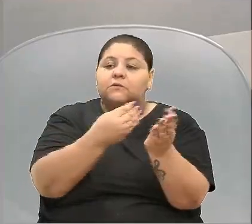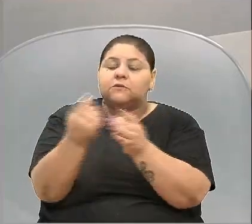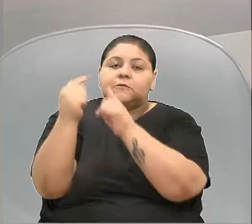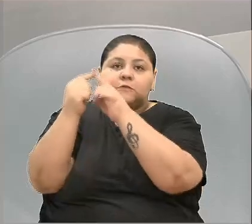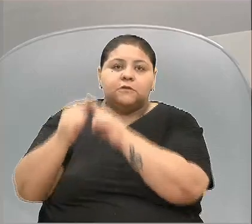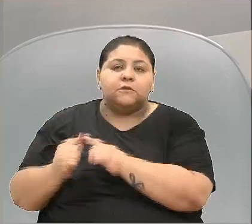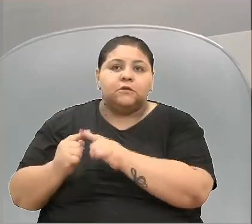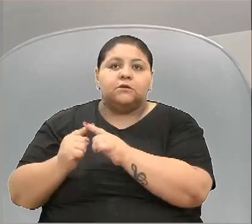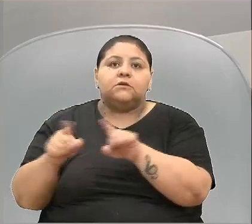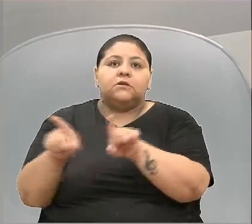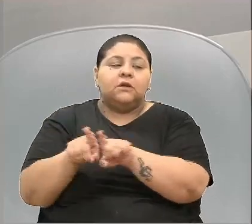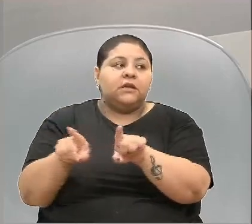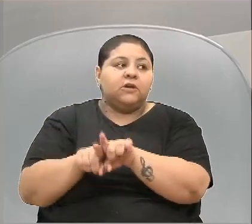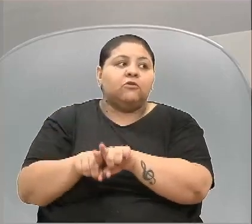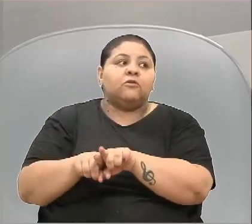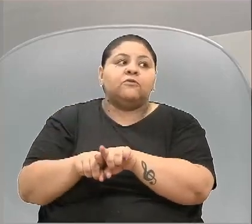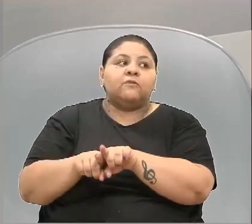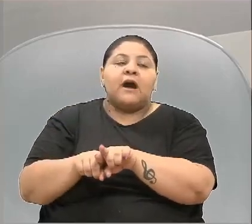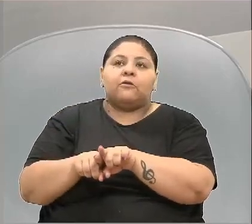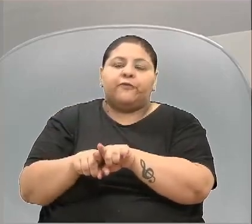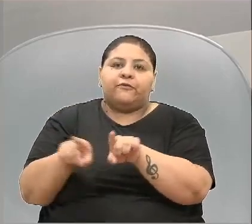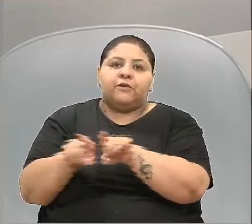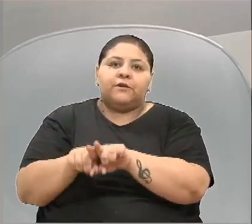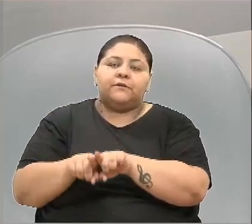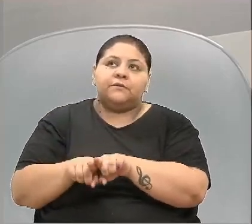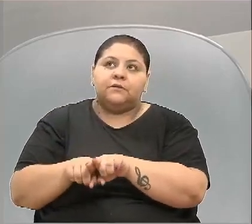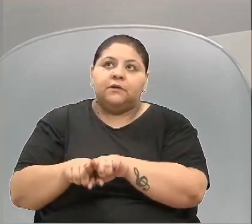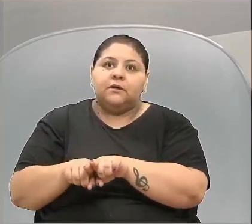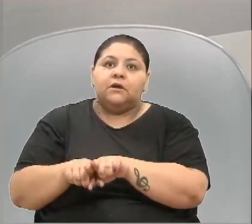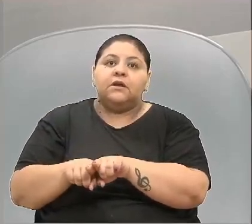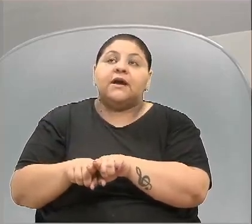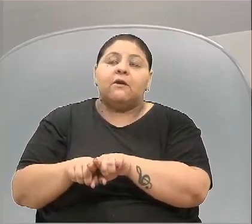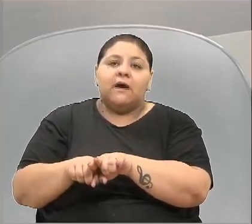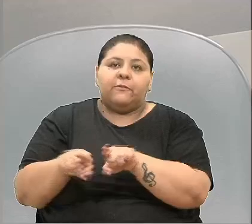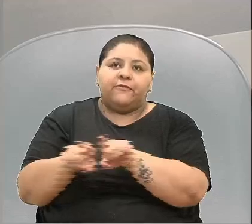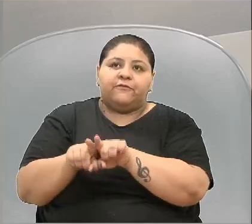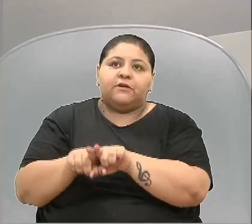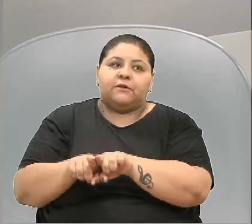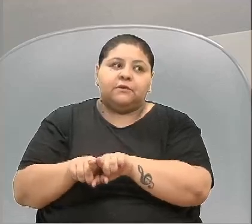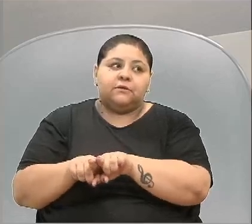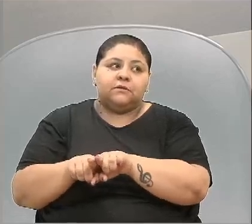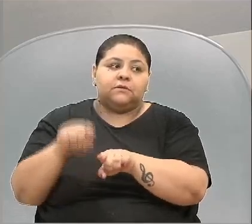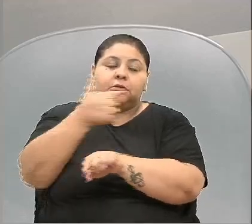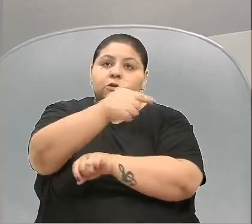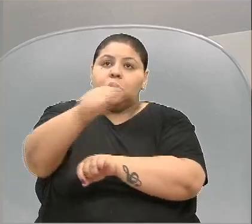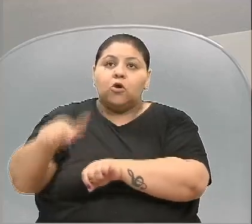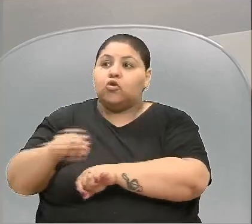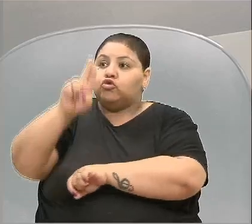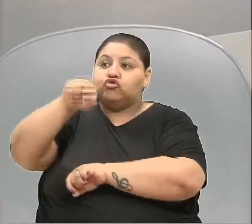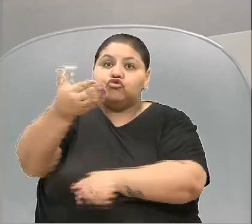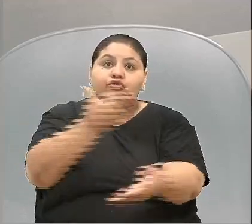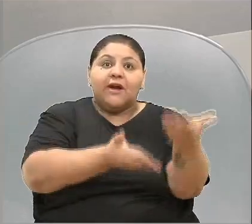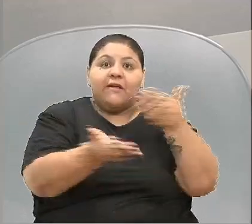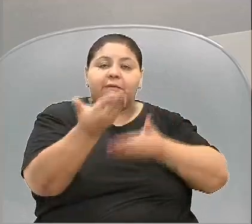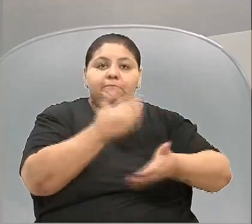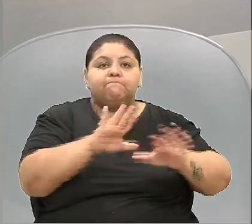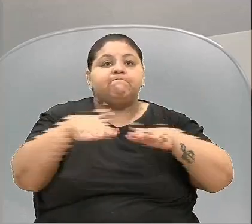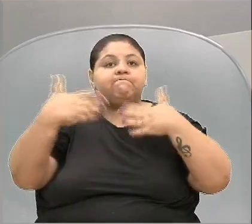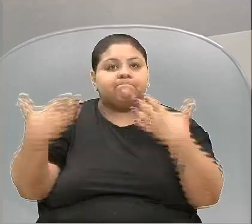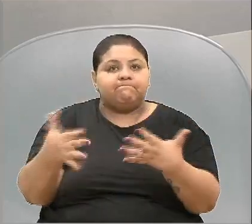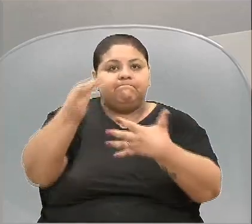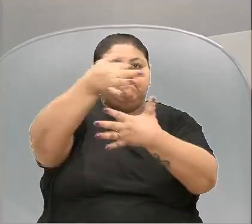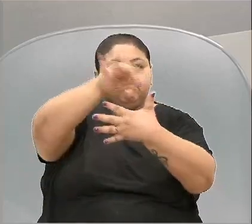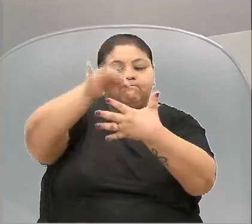vezes, no subsídio de magra pesada, se atendia muitos mesmos e outros nunca foram atendidos. Então, é